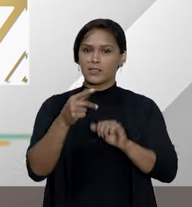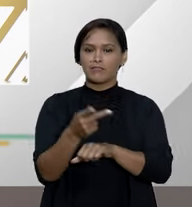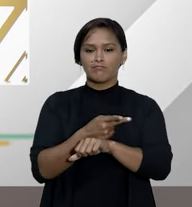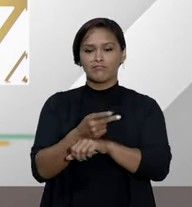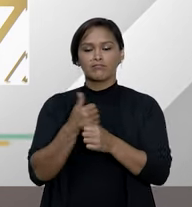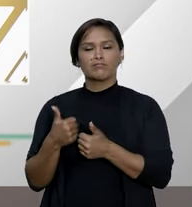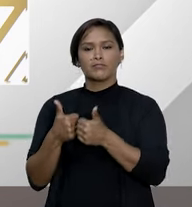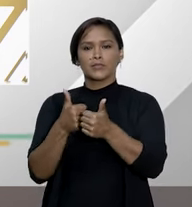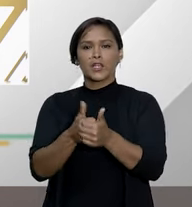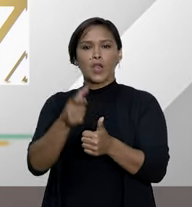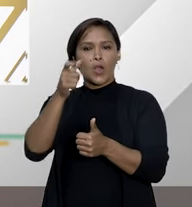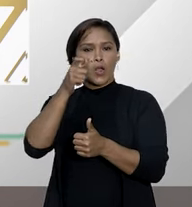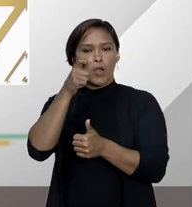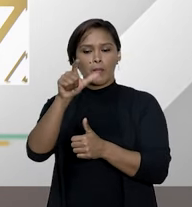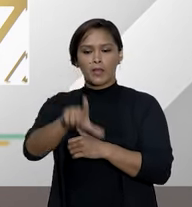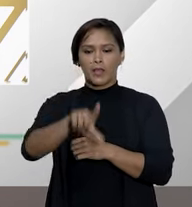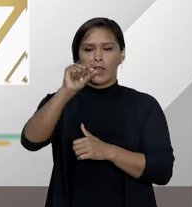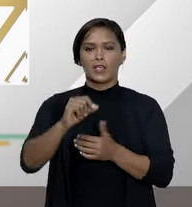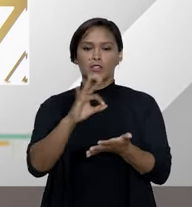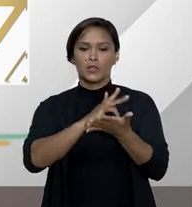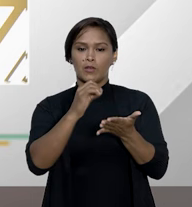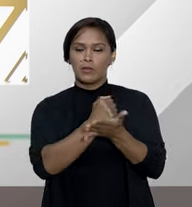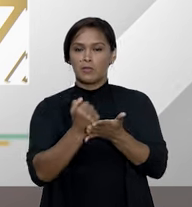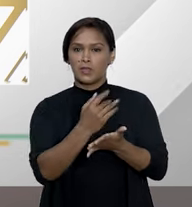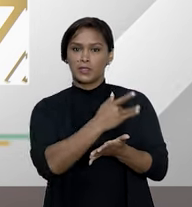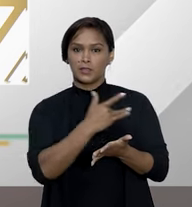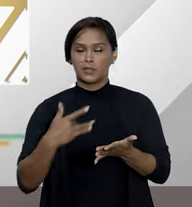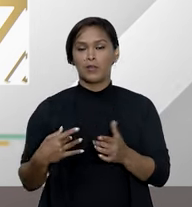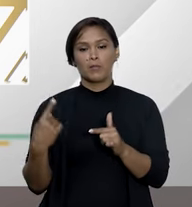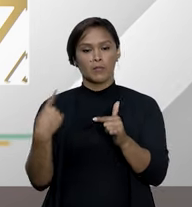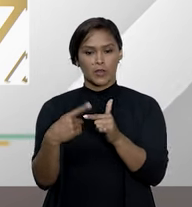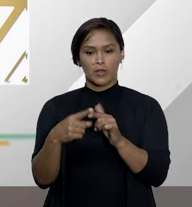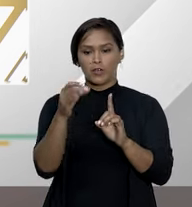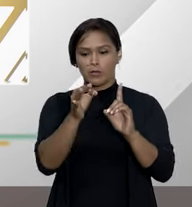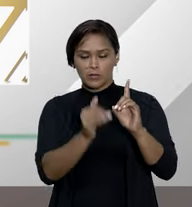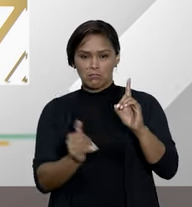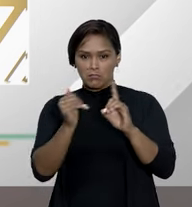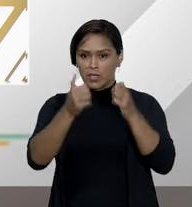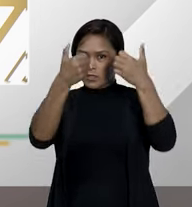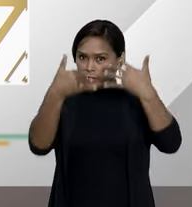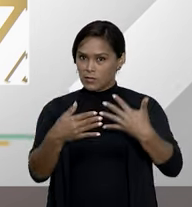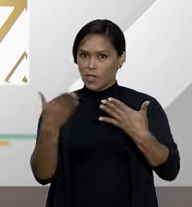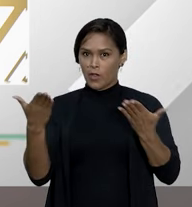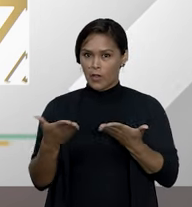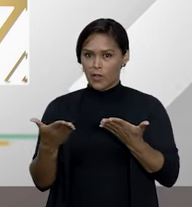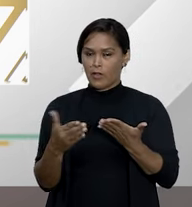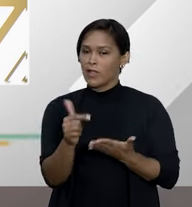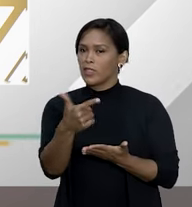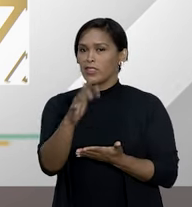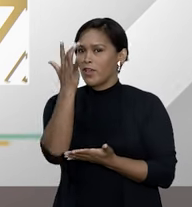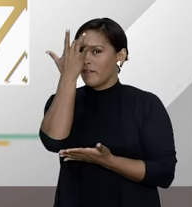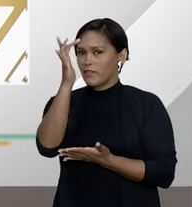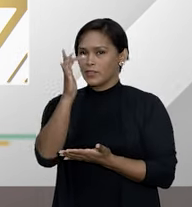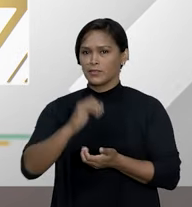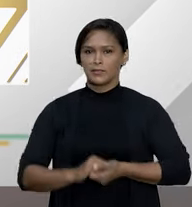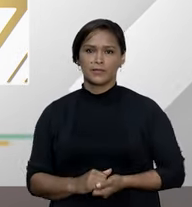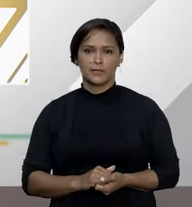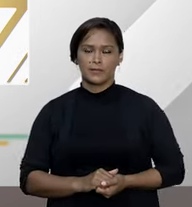acompanhando sobre a escolha do plano de saúde porque como o desembargador mesmo disse não é fácil